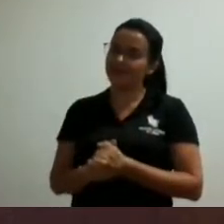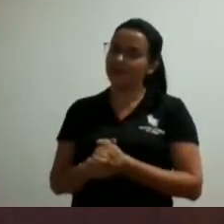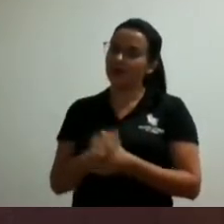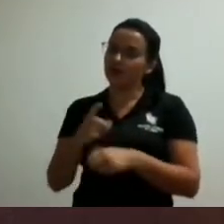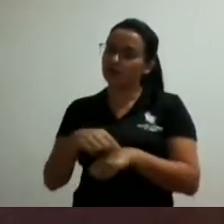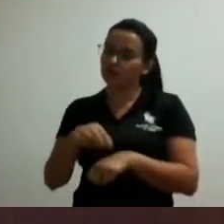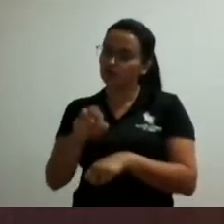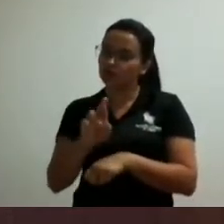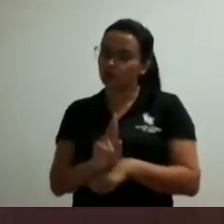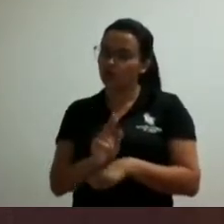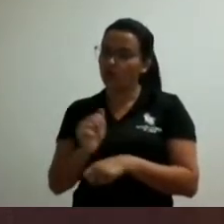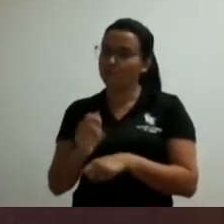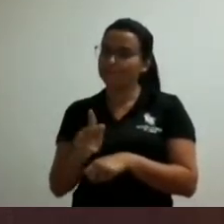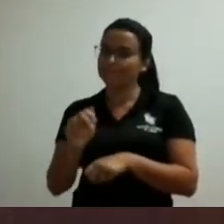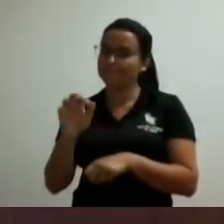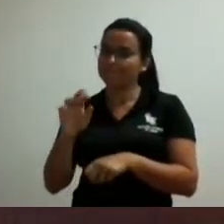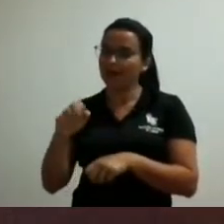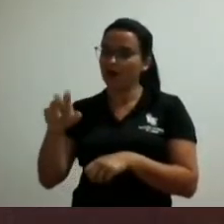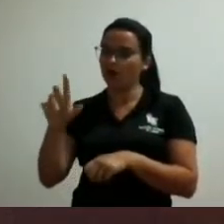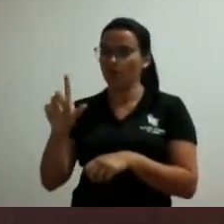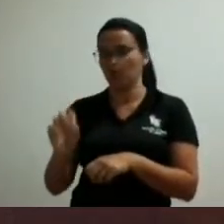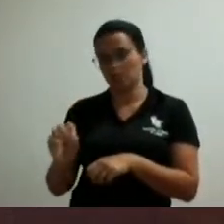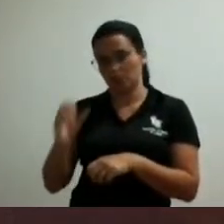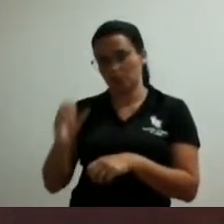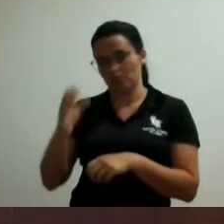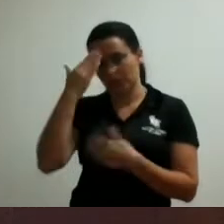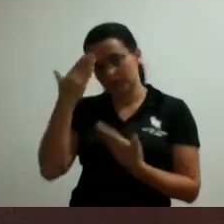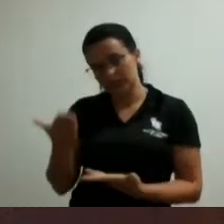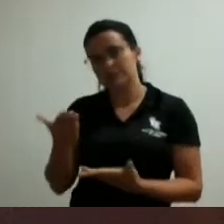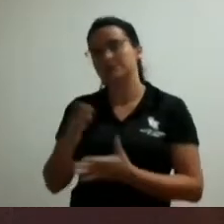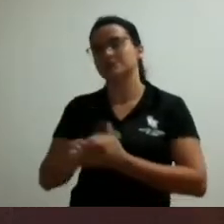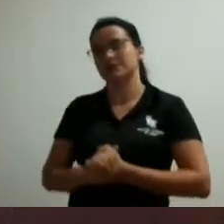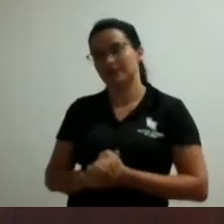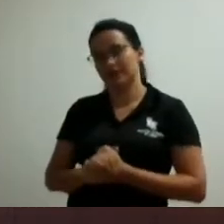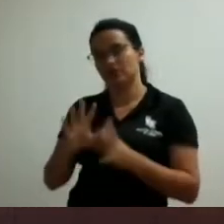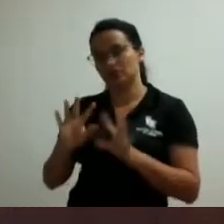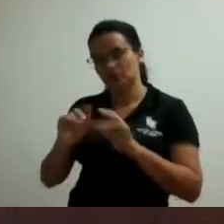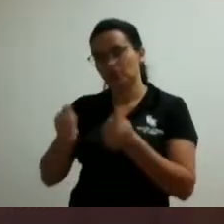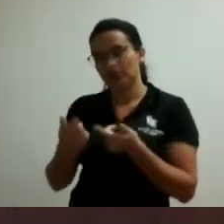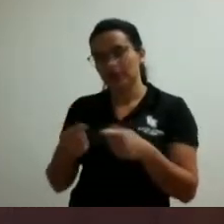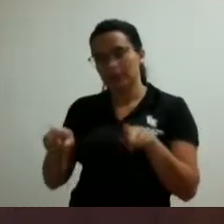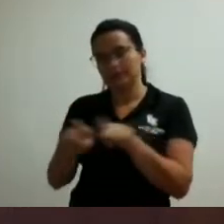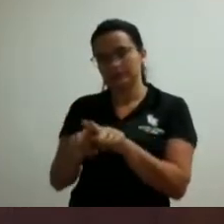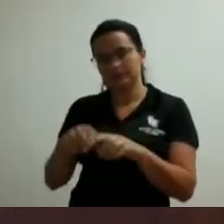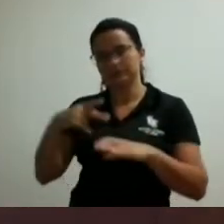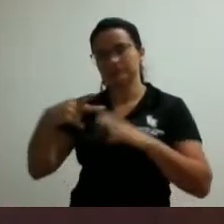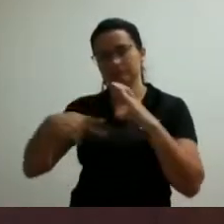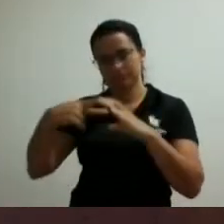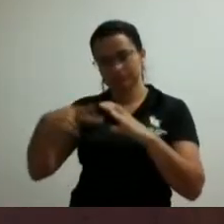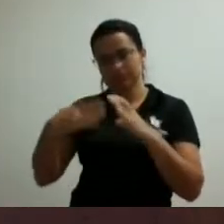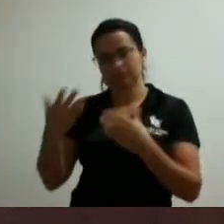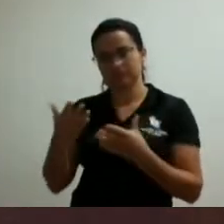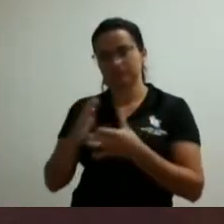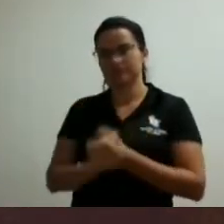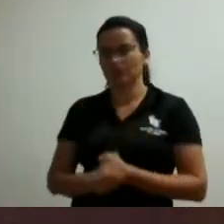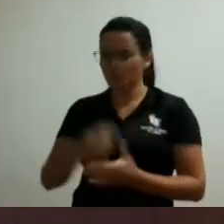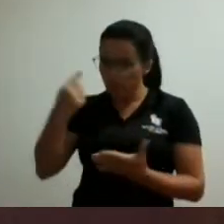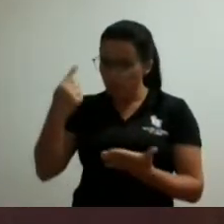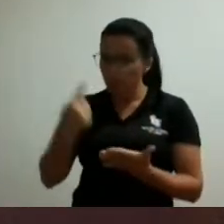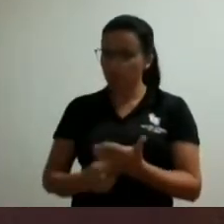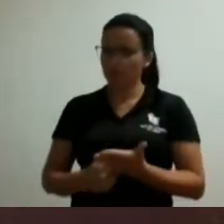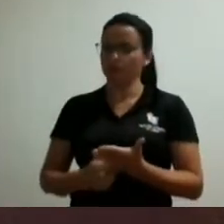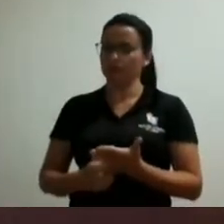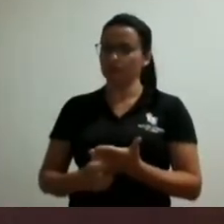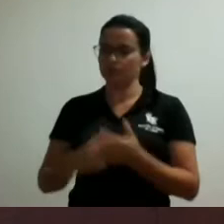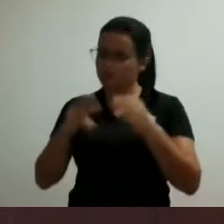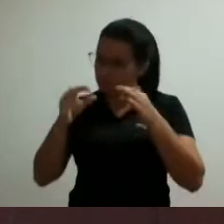autoestima e agradecer a ele o companheirismo que ele tem tido com essa casa honrado a palavra dele tem lutado muito por